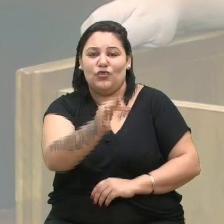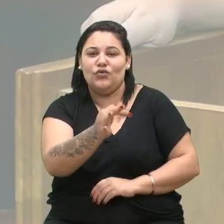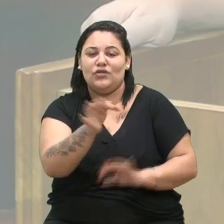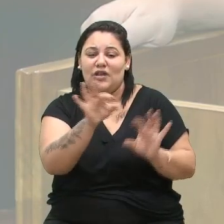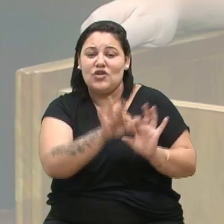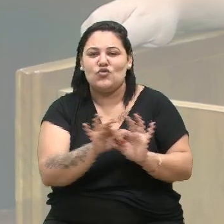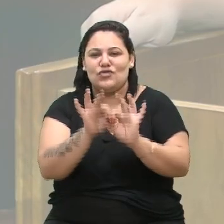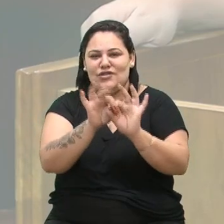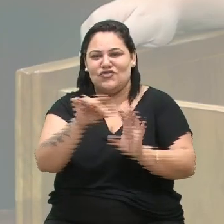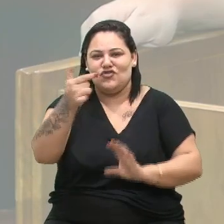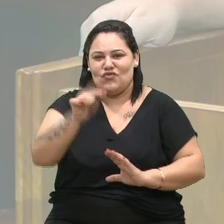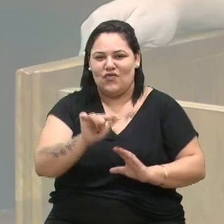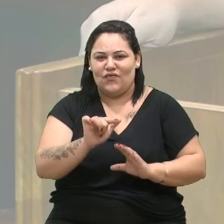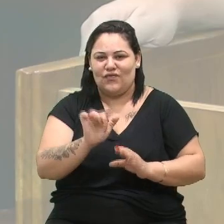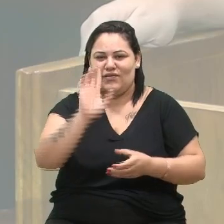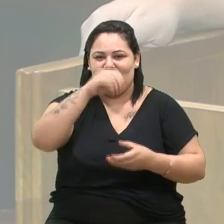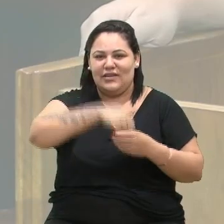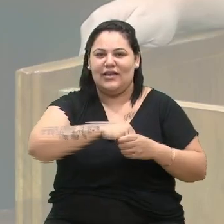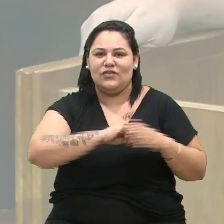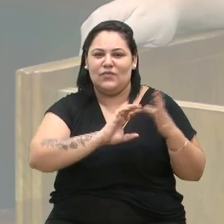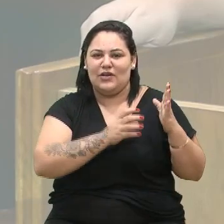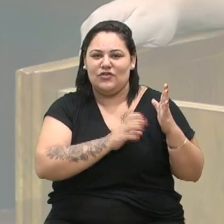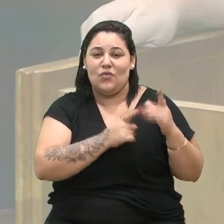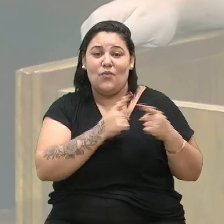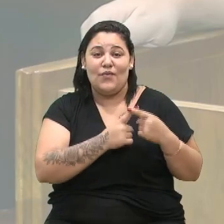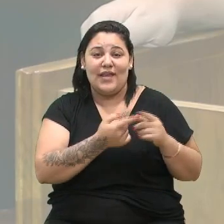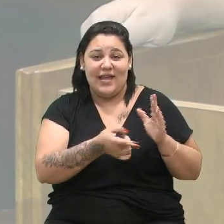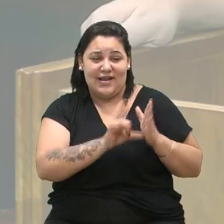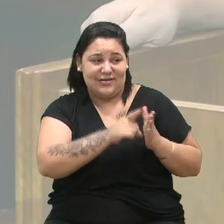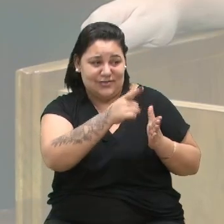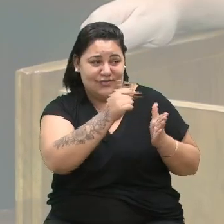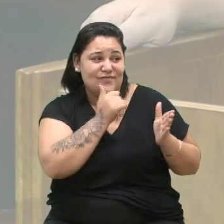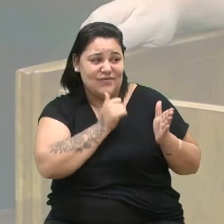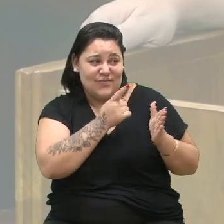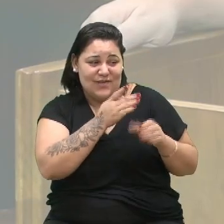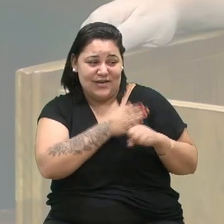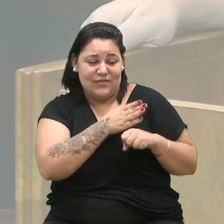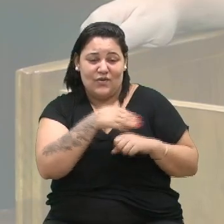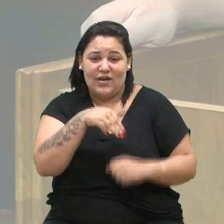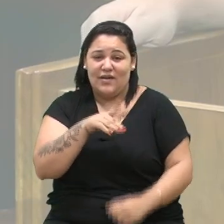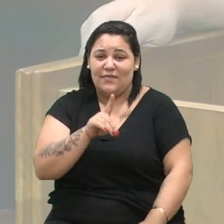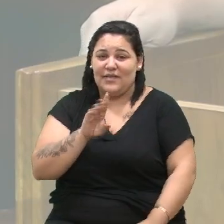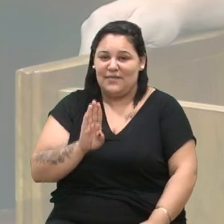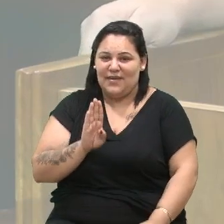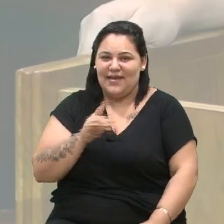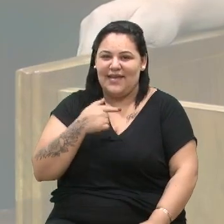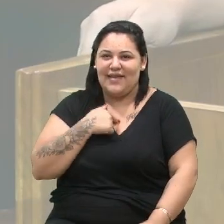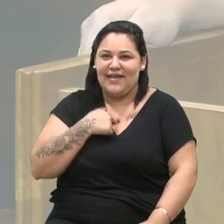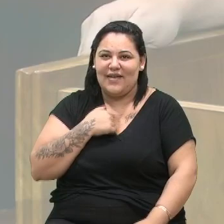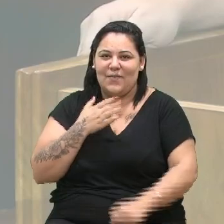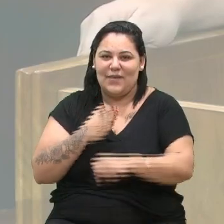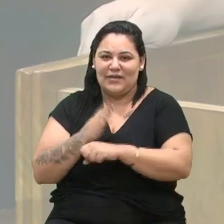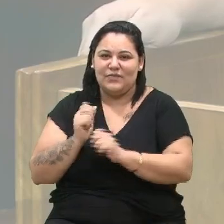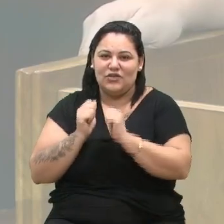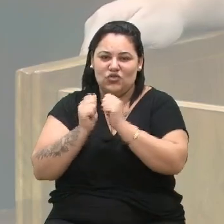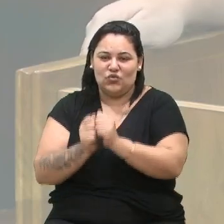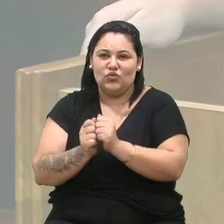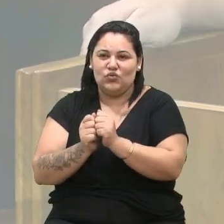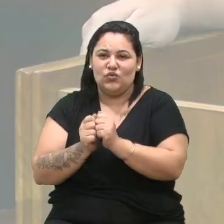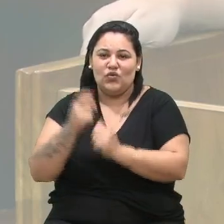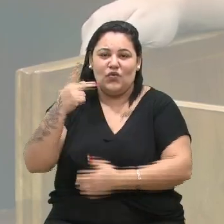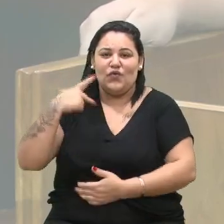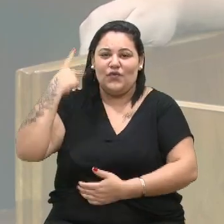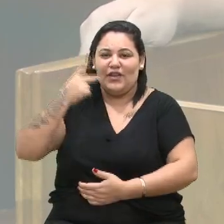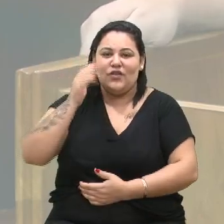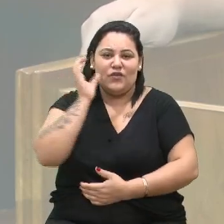novamente num partido. Porque quando a senhora estava lá no MDB e eu também pude compor esses quadros juntamente com o vereador